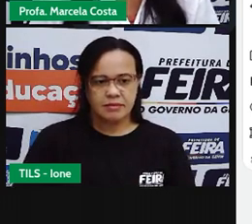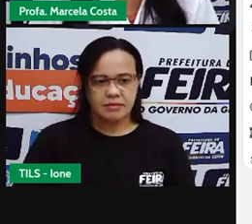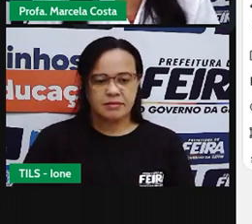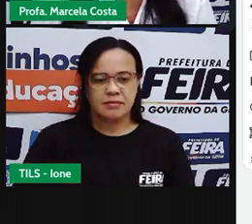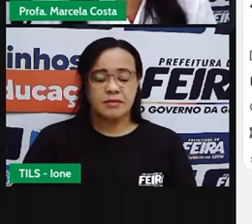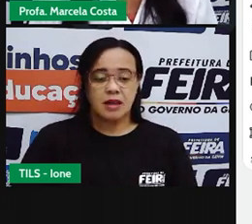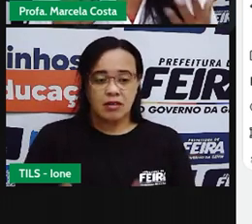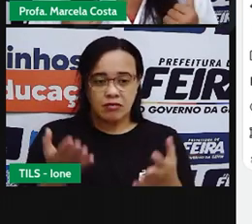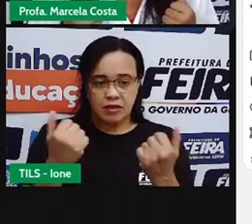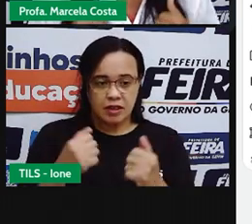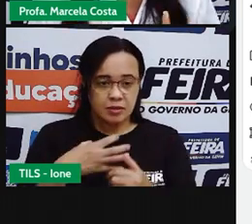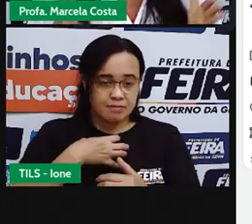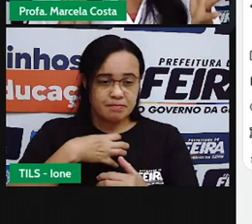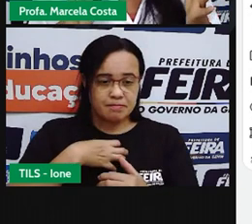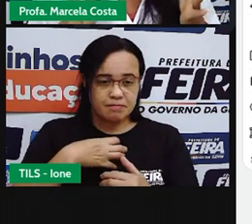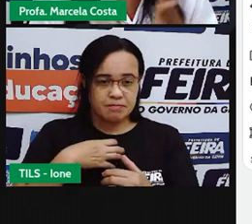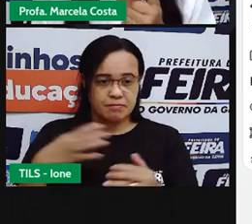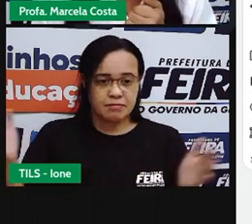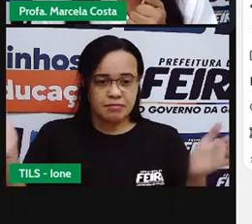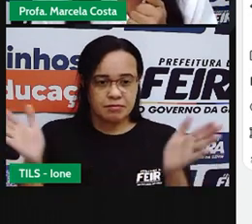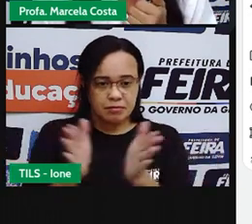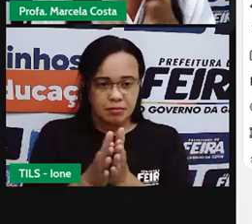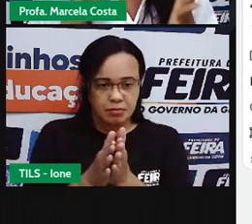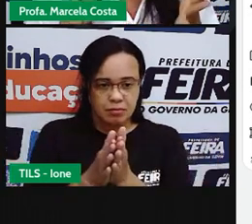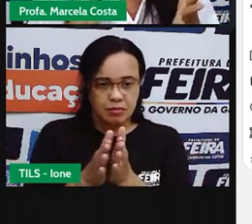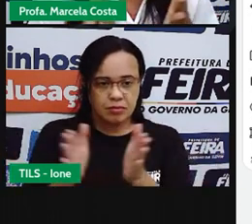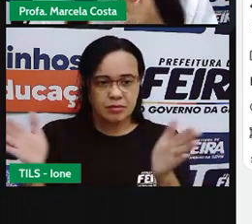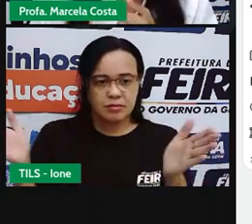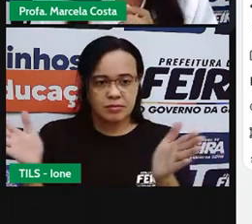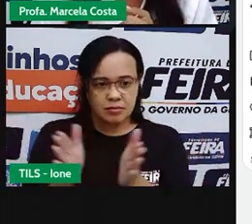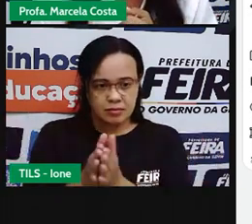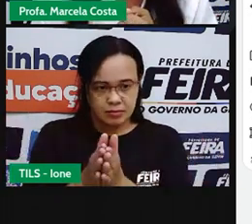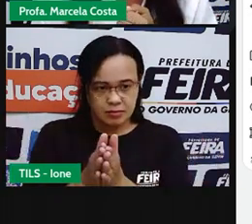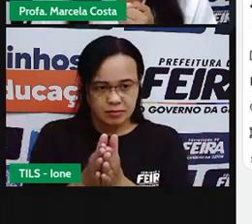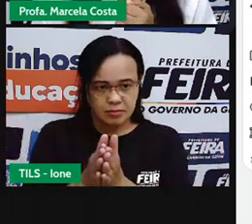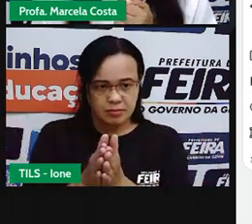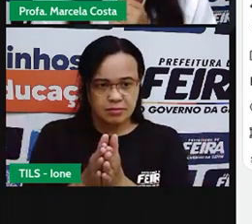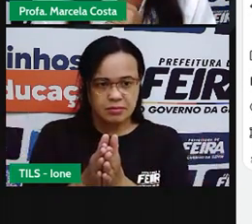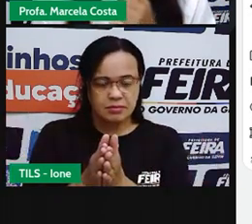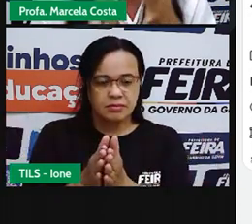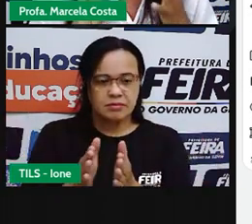Vamos juntos. Um, dois,